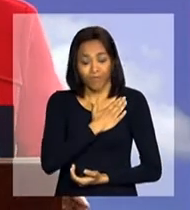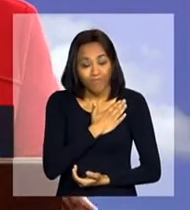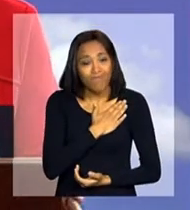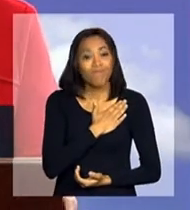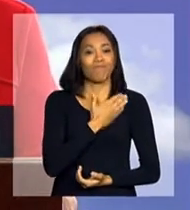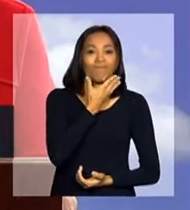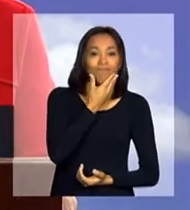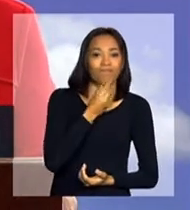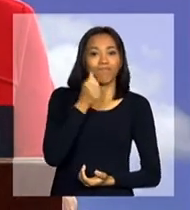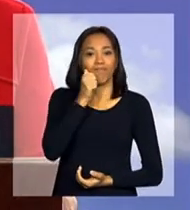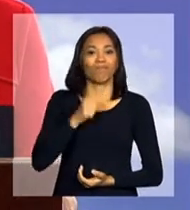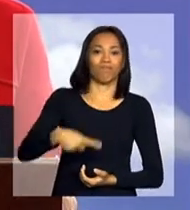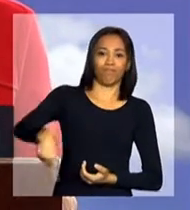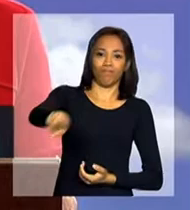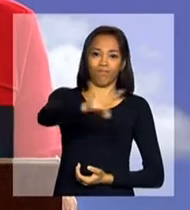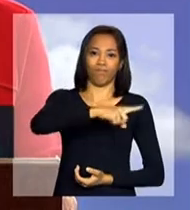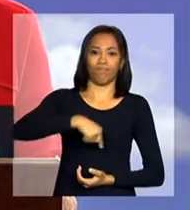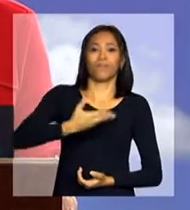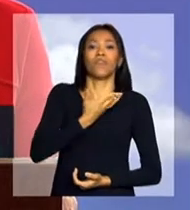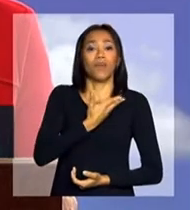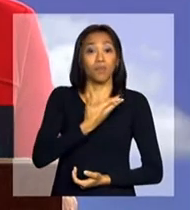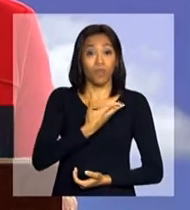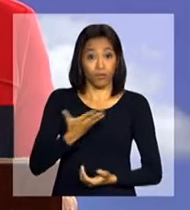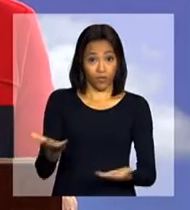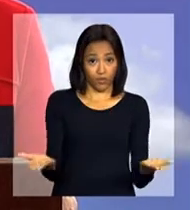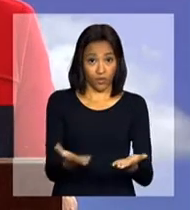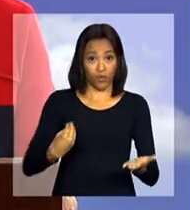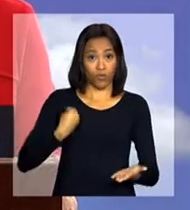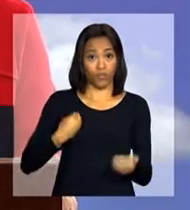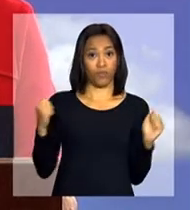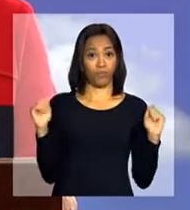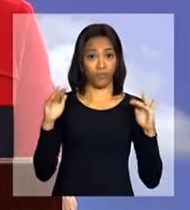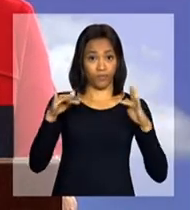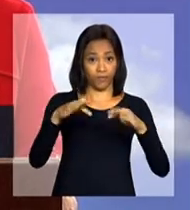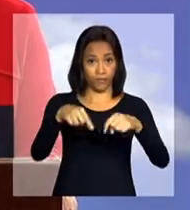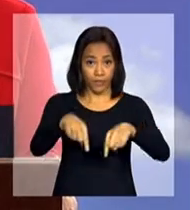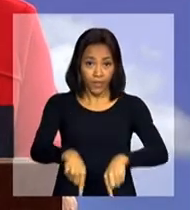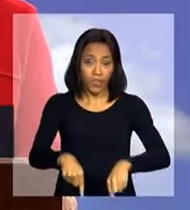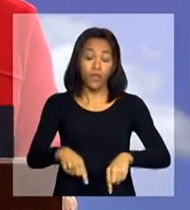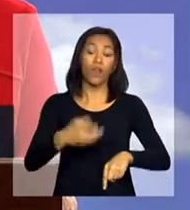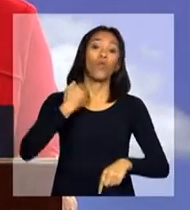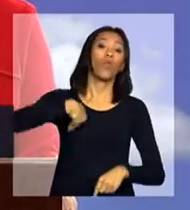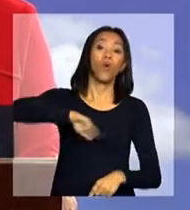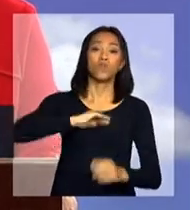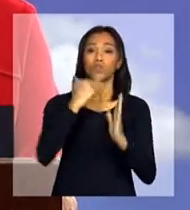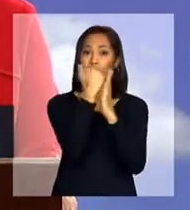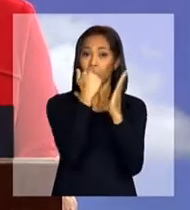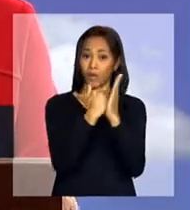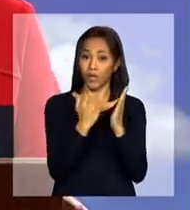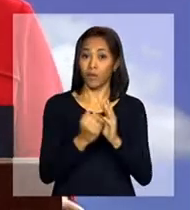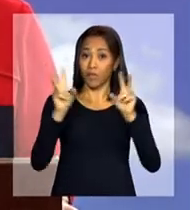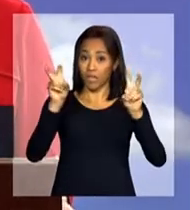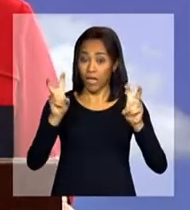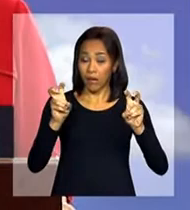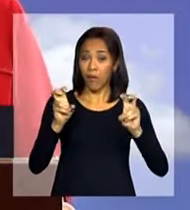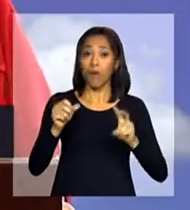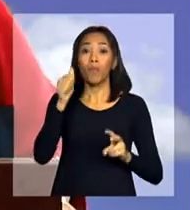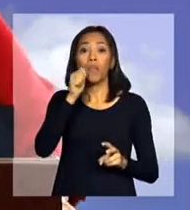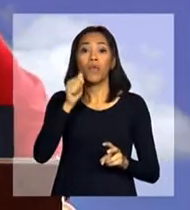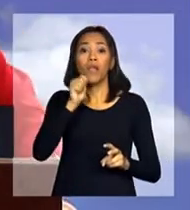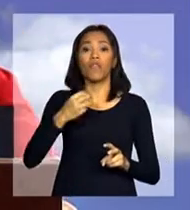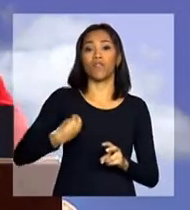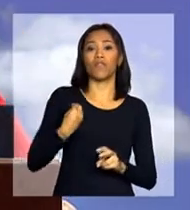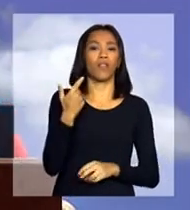companheiros e amigos presentes, nosso programa Mulher Viver Sem Violência